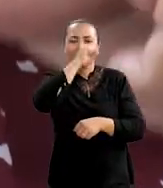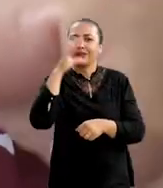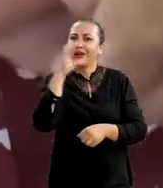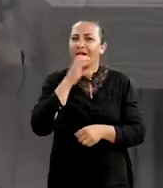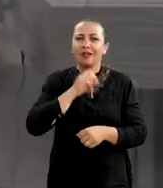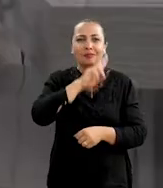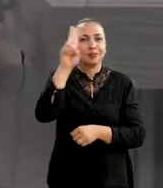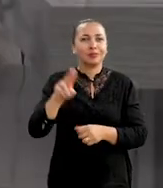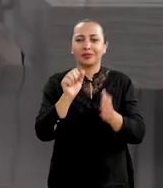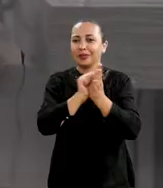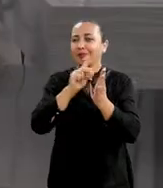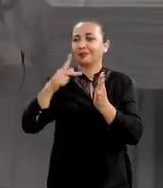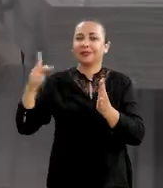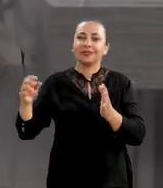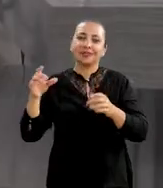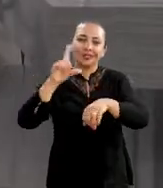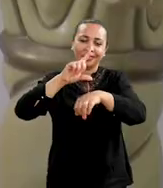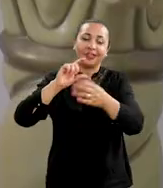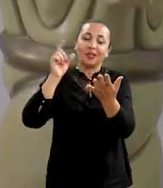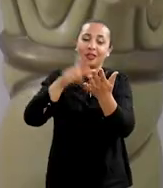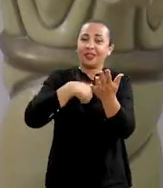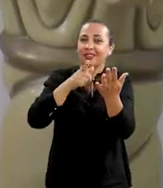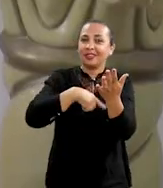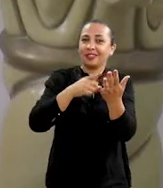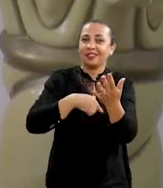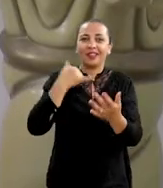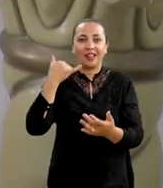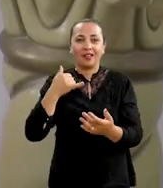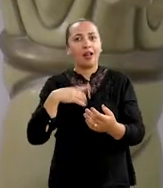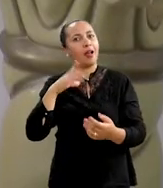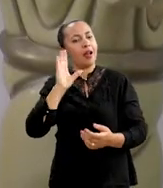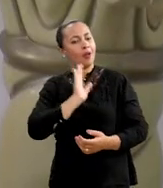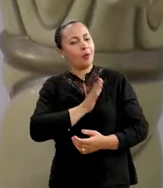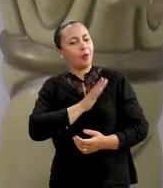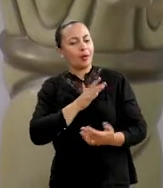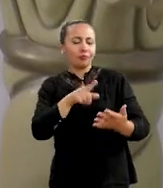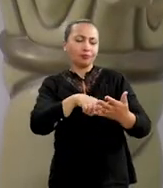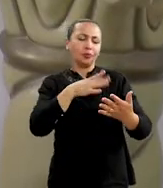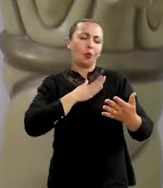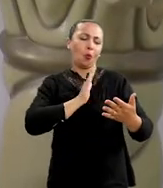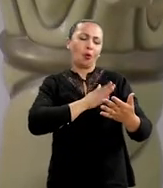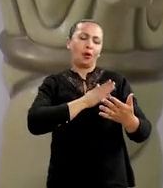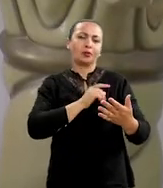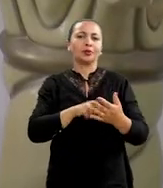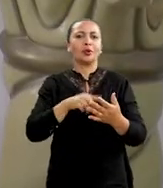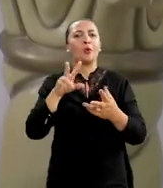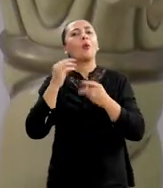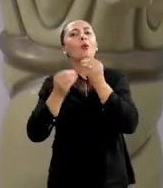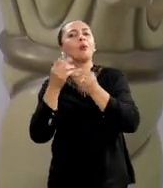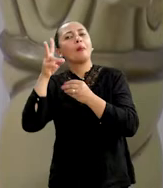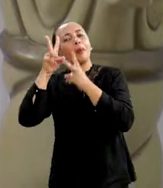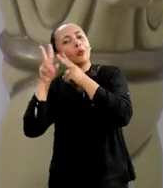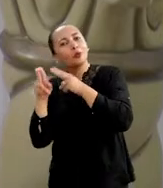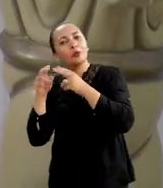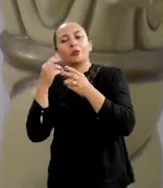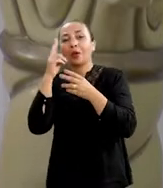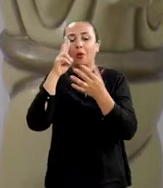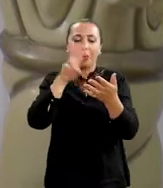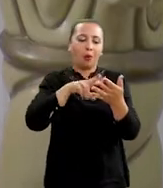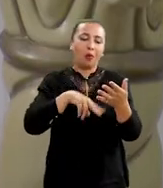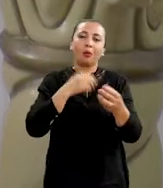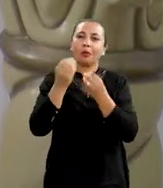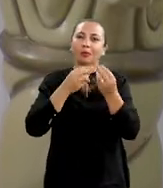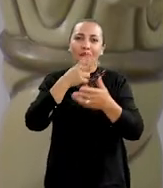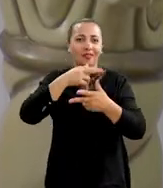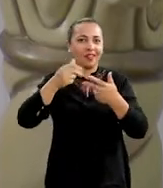rápido a usar o aplicativo no celular. Eu olho como está meu coração, eu olho como foi meu sono, eu